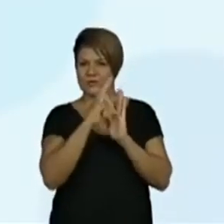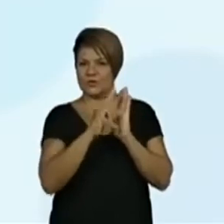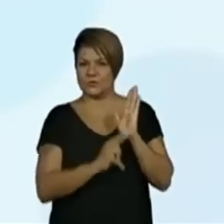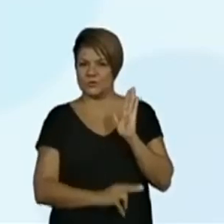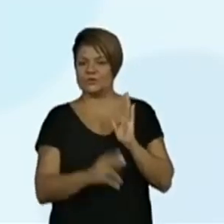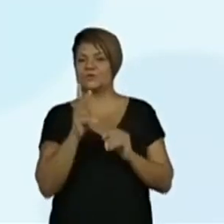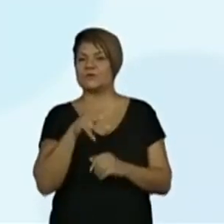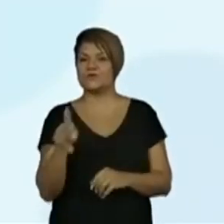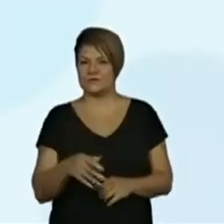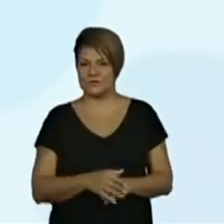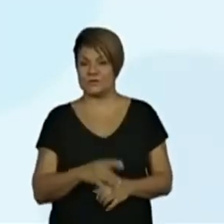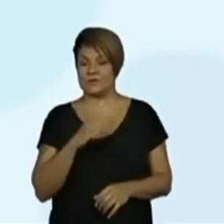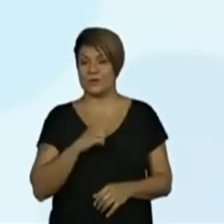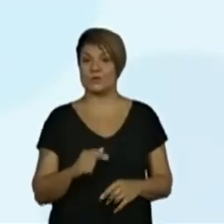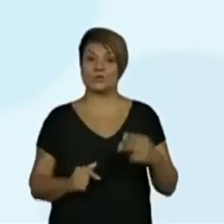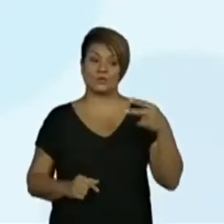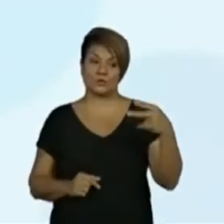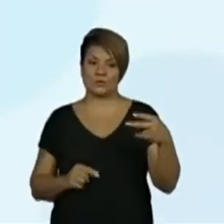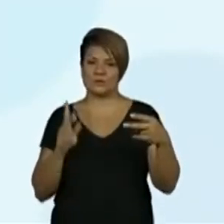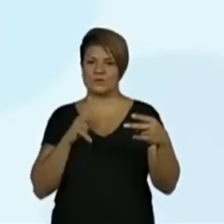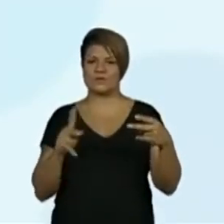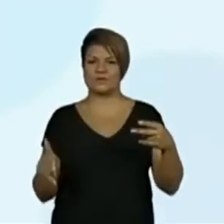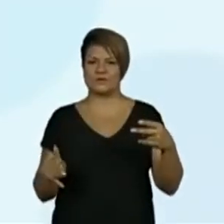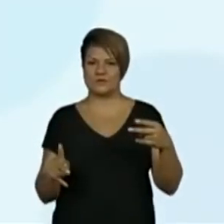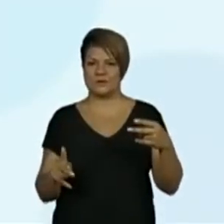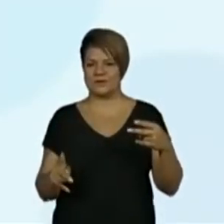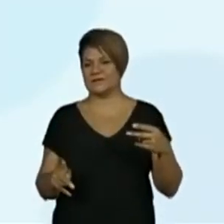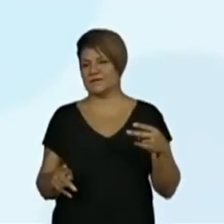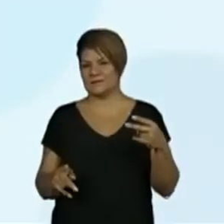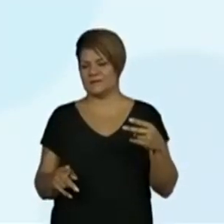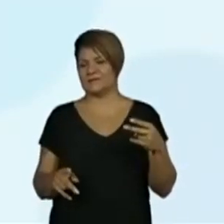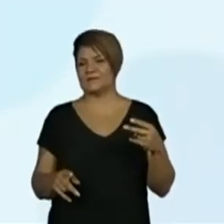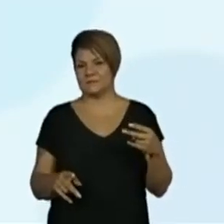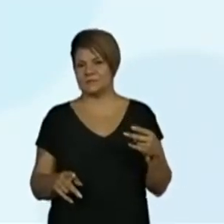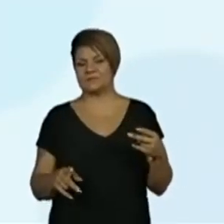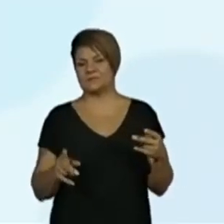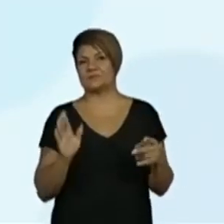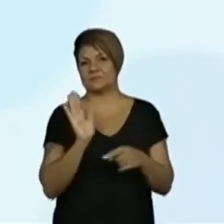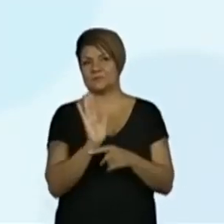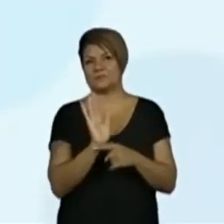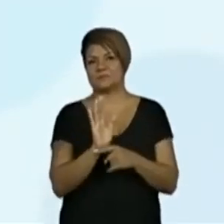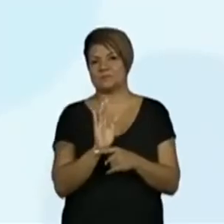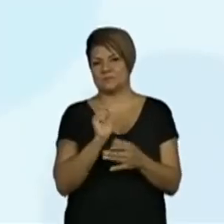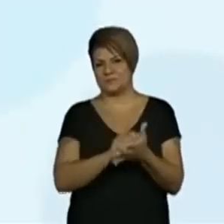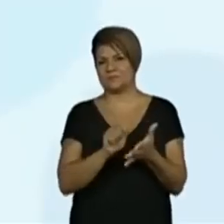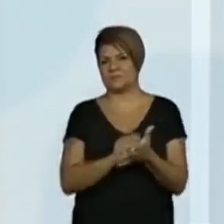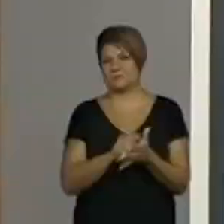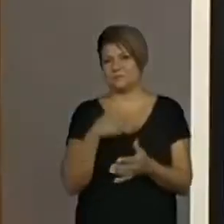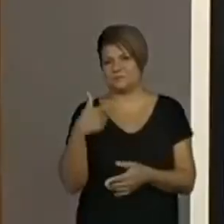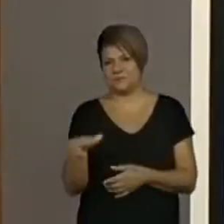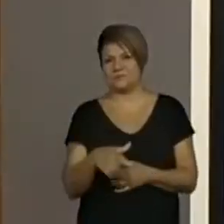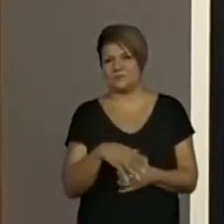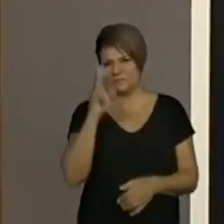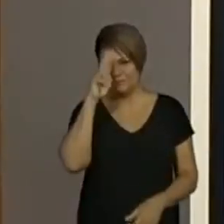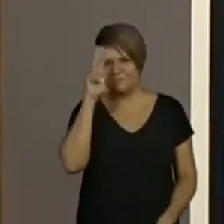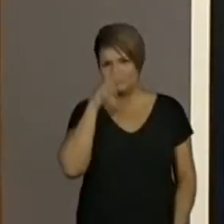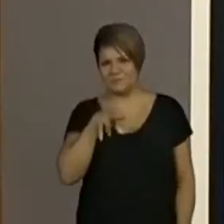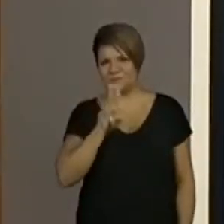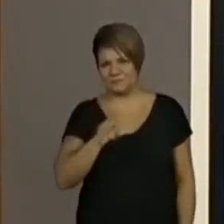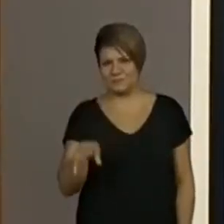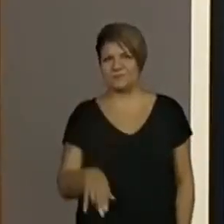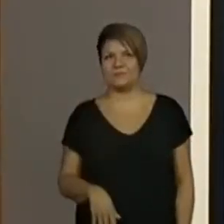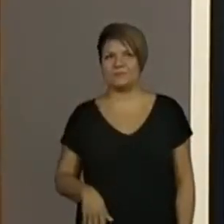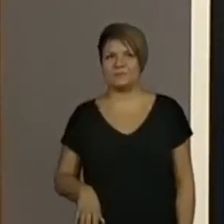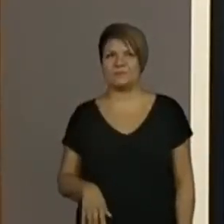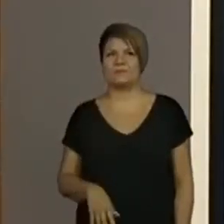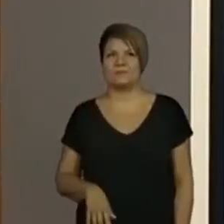professores, eu tenho duas professoras com a primeira letra, que ajuda a escrever a próxima. Lembra do nome das professoras? Eu acho